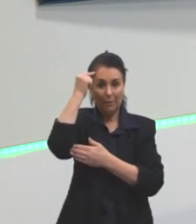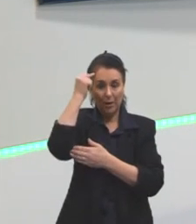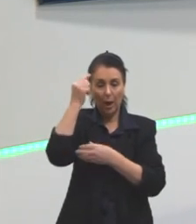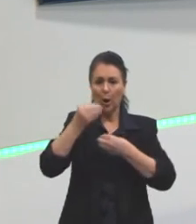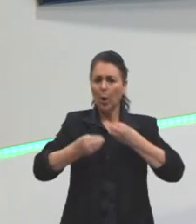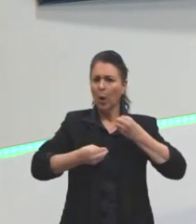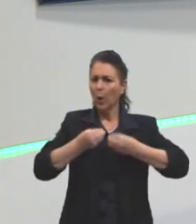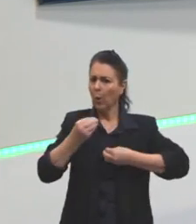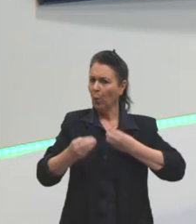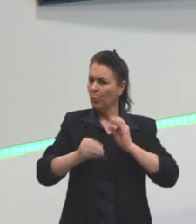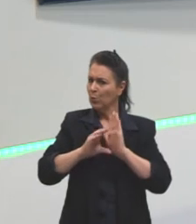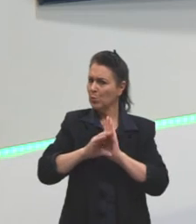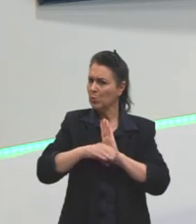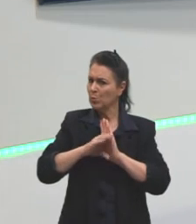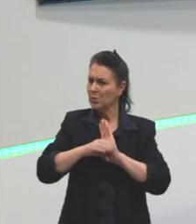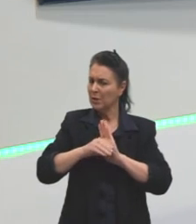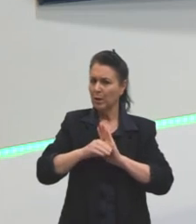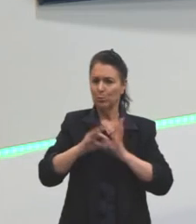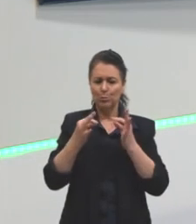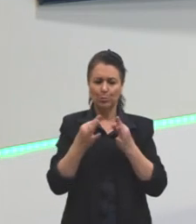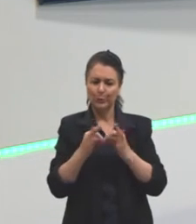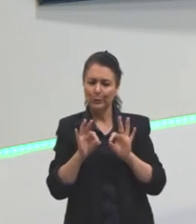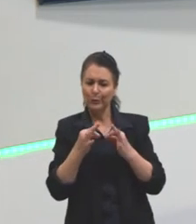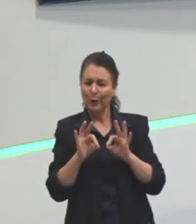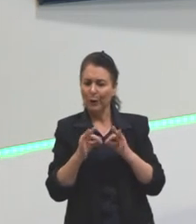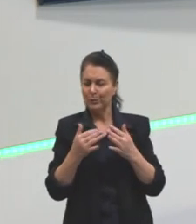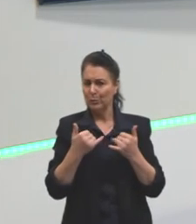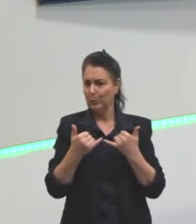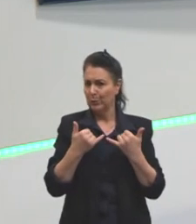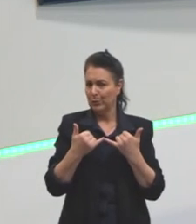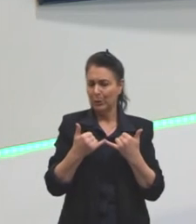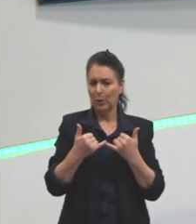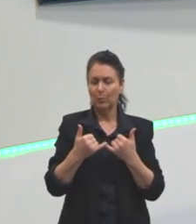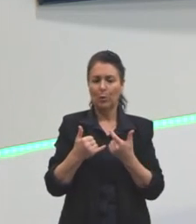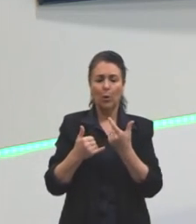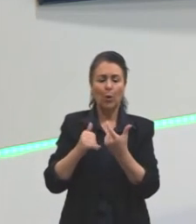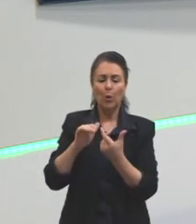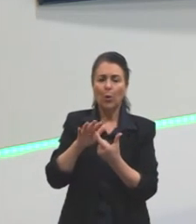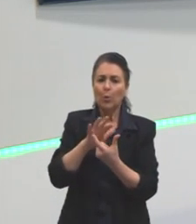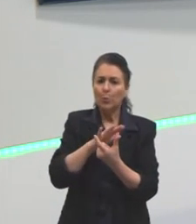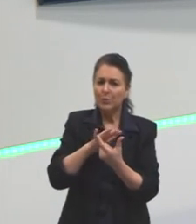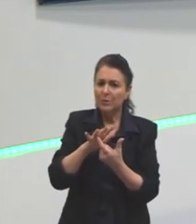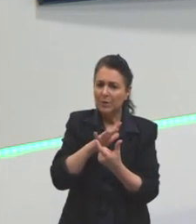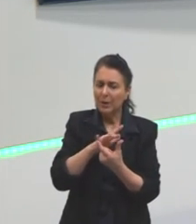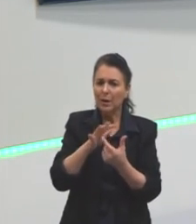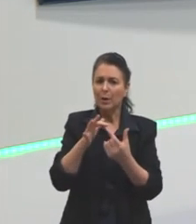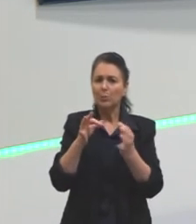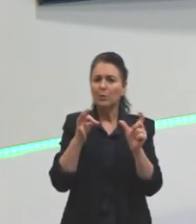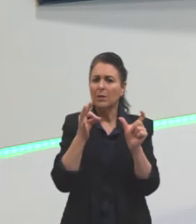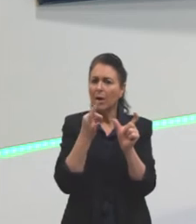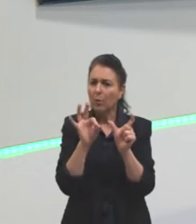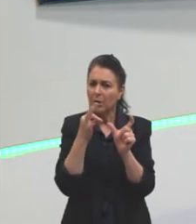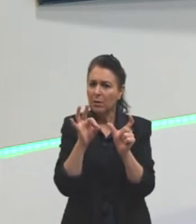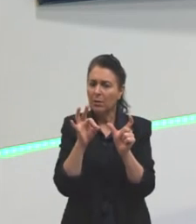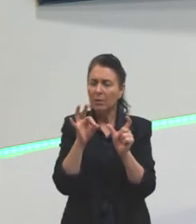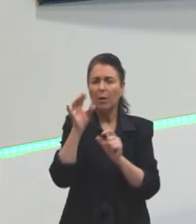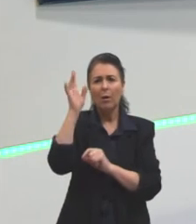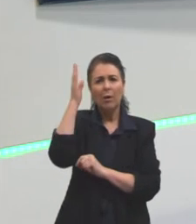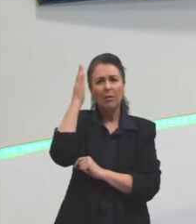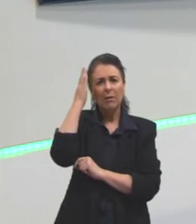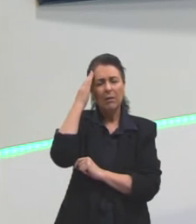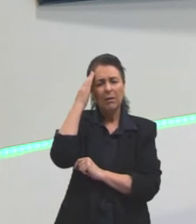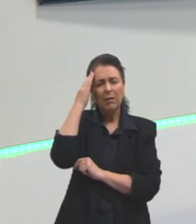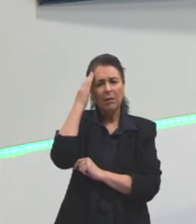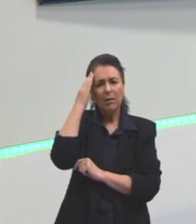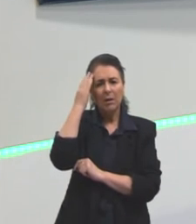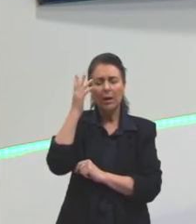como é que aqueles conceitos de sintaxe, como é que aqueles termos da oração vão nos fazer entender a prática linguística do